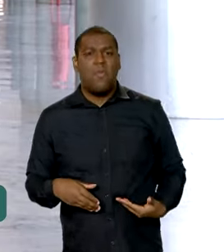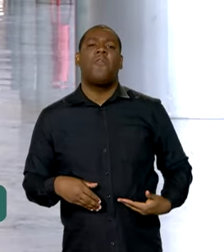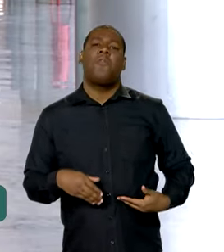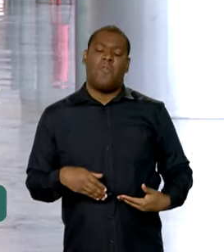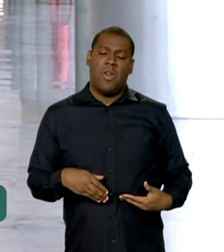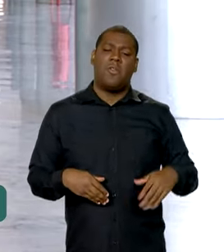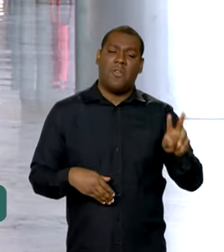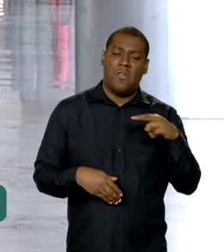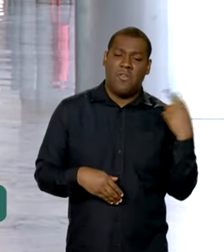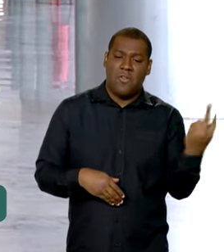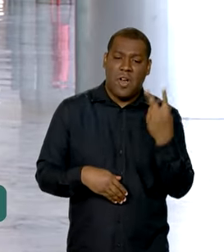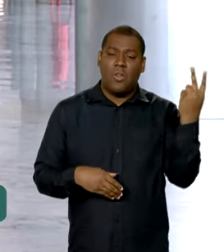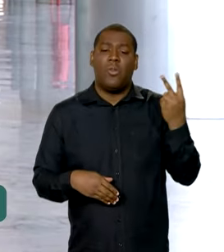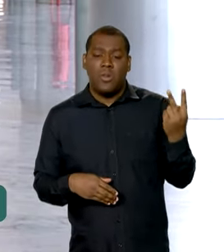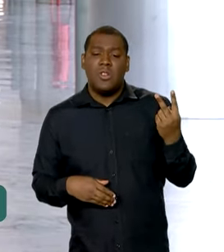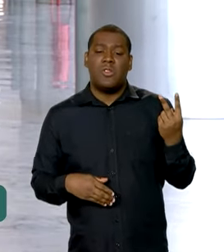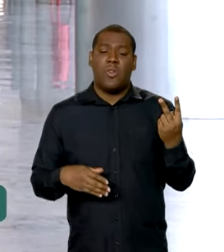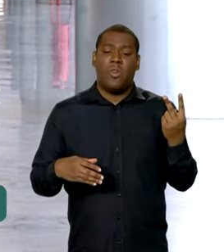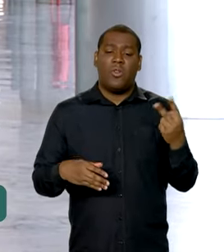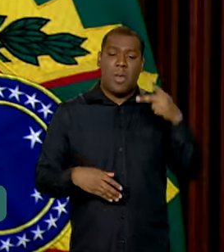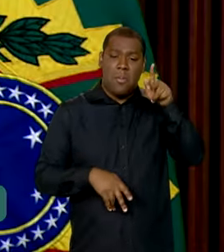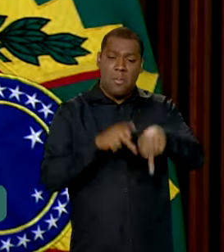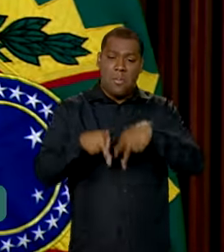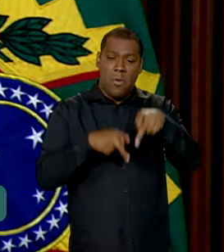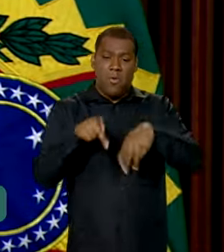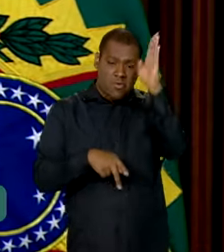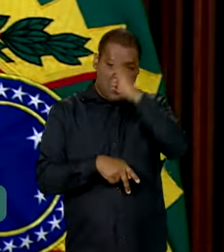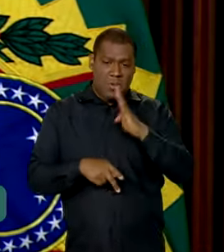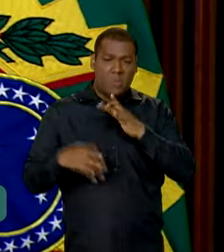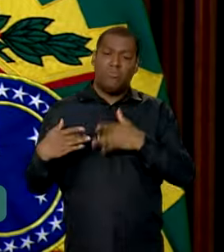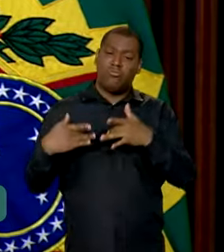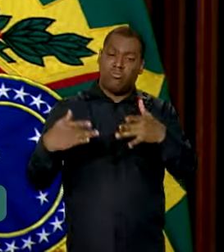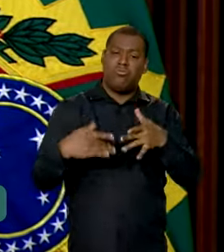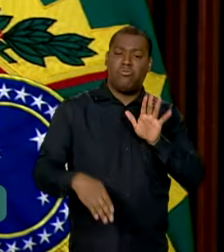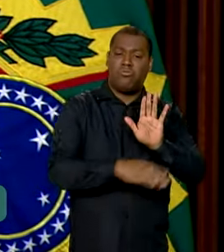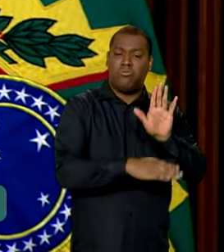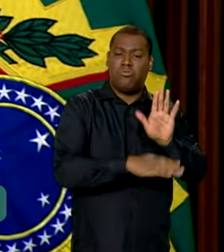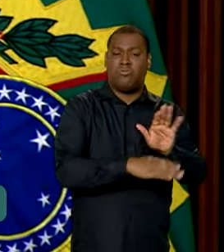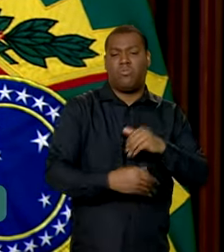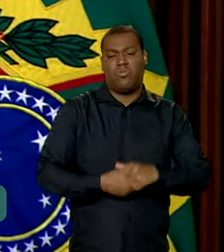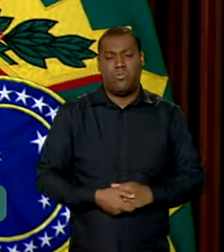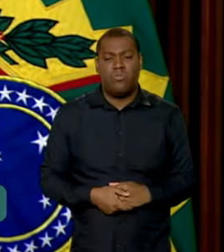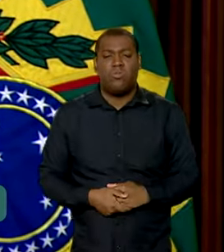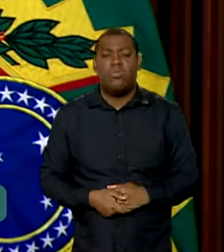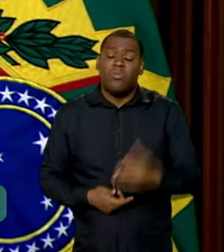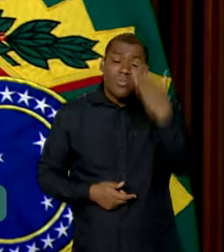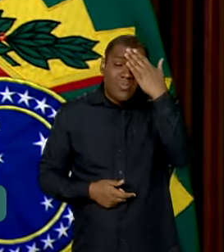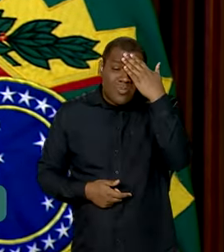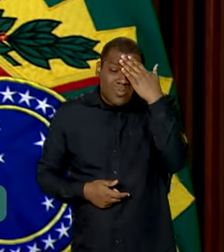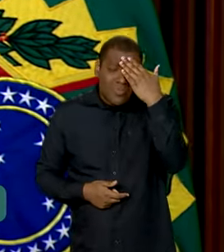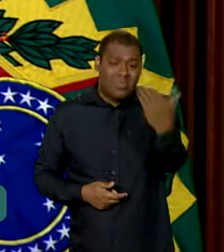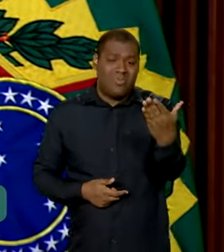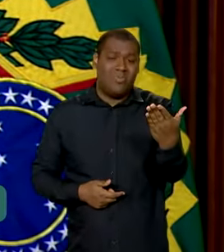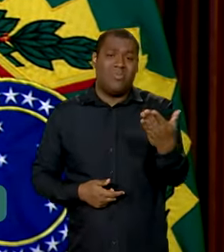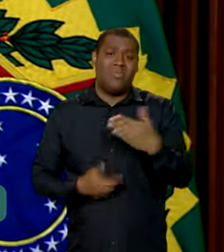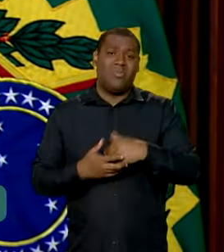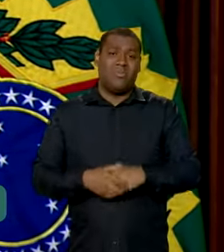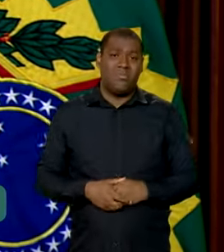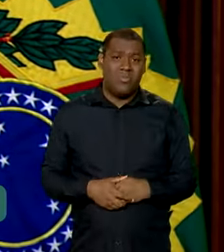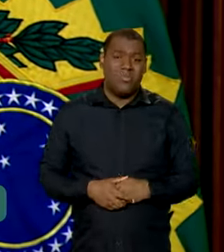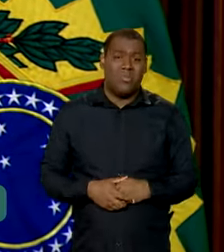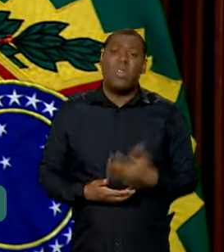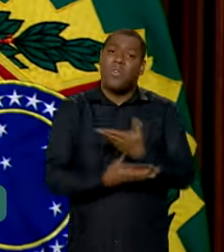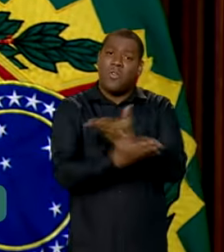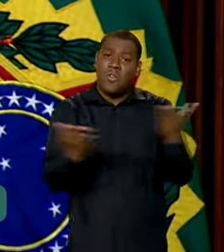solidariedade do povo brasileiro. Eu queria também agradecer, agradecer o trabalho